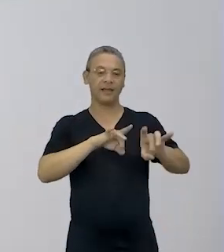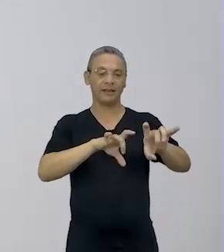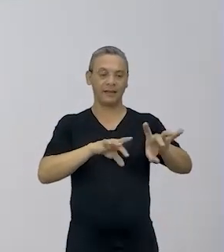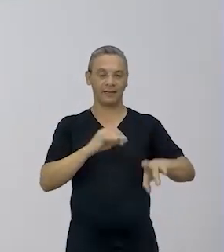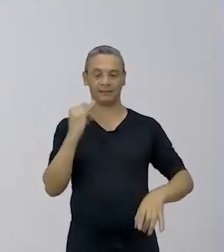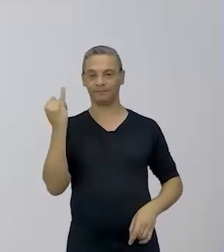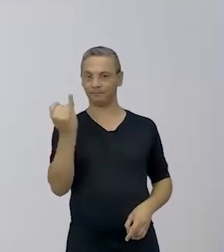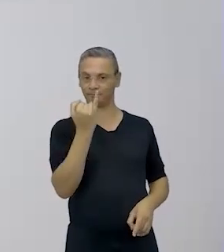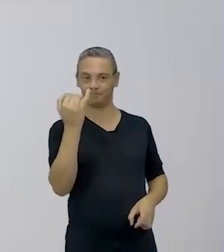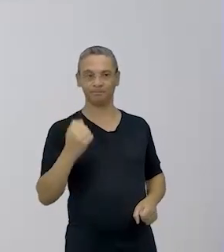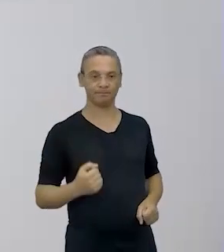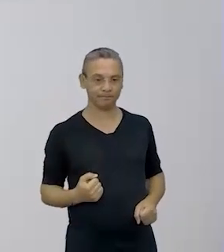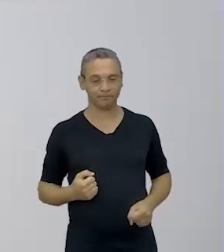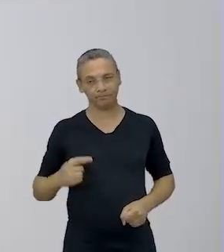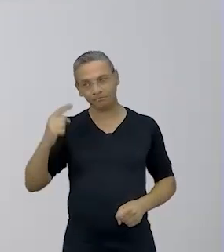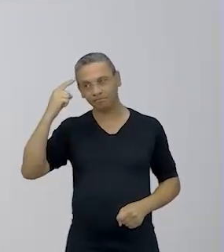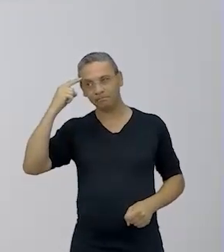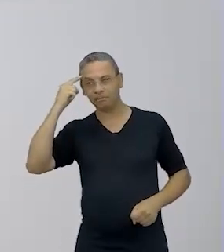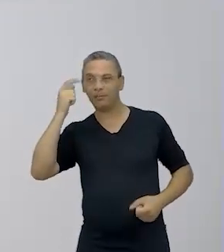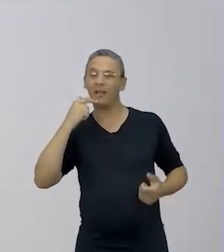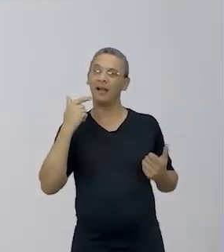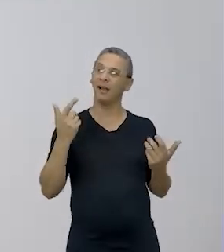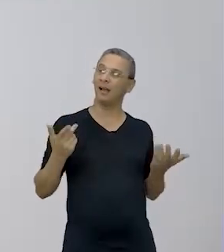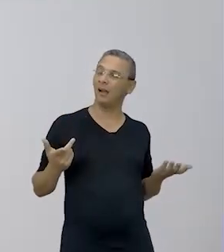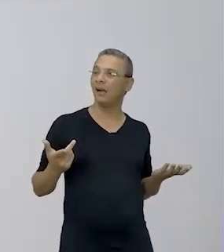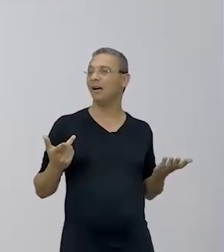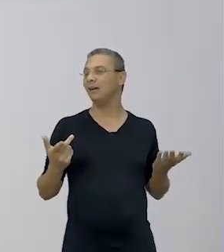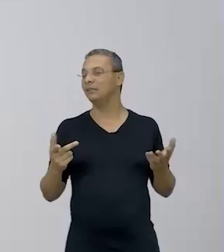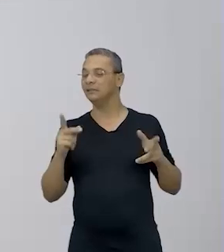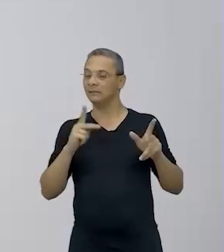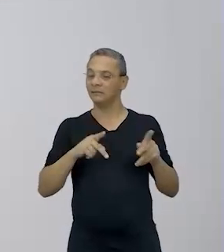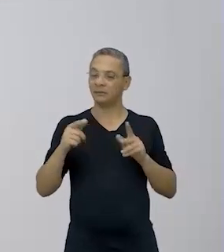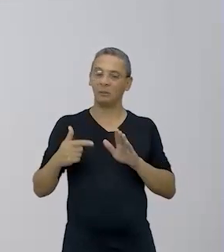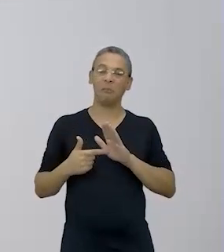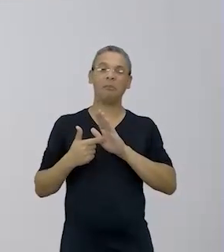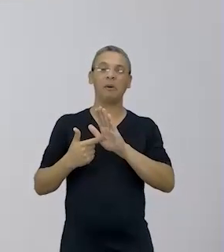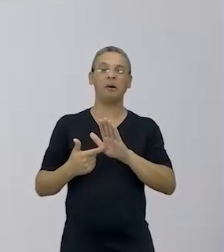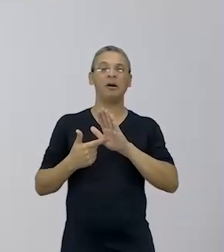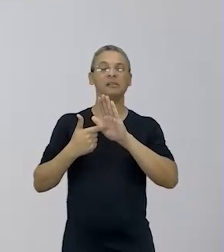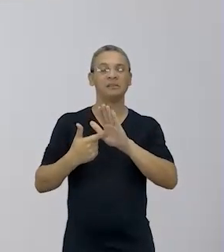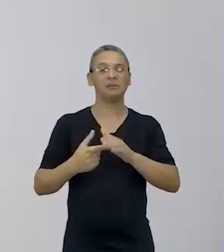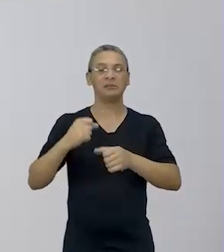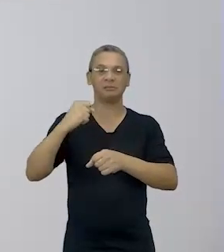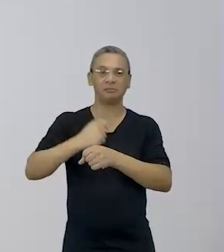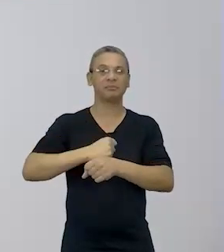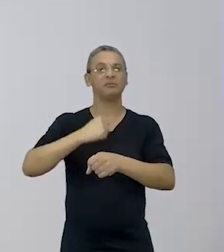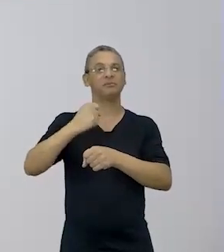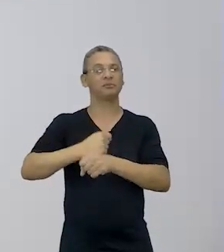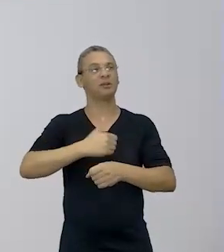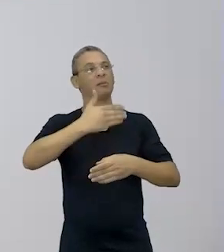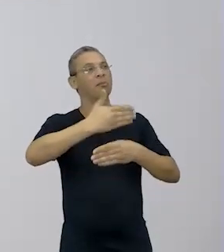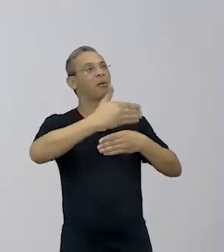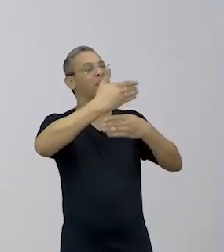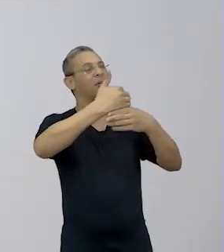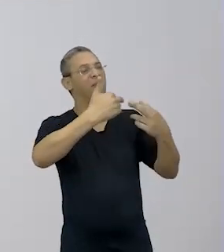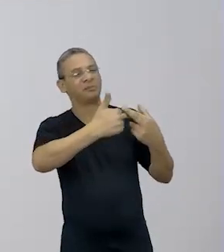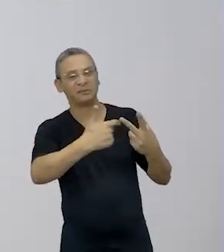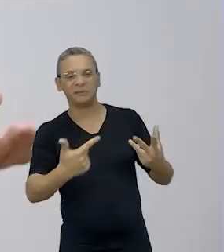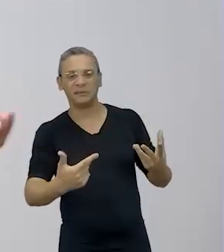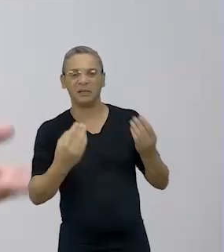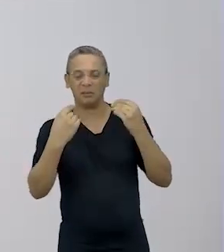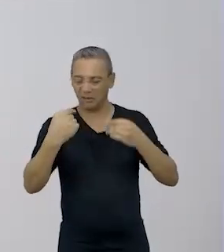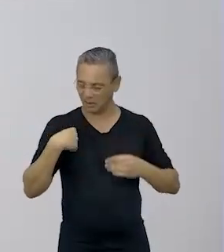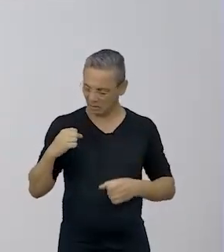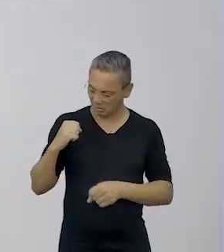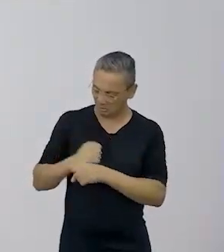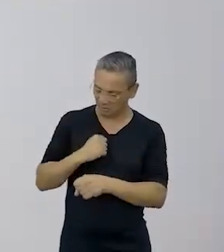importantes. E aí você deve estar pensando assim, poxa vida, mas professor, você está mostrando um monte de construção, o pessoal construindo com barro. Como é que eu